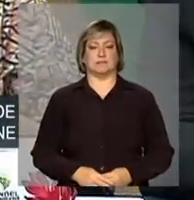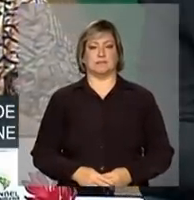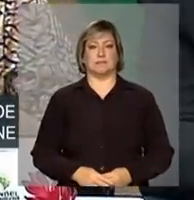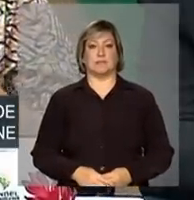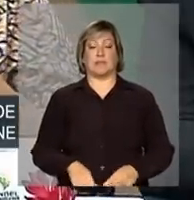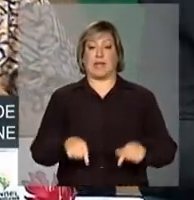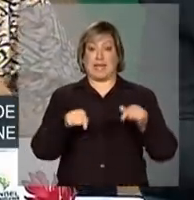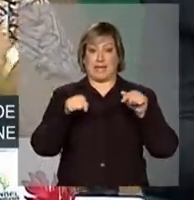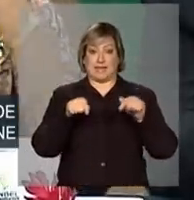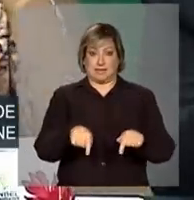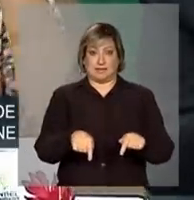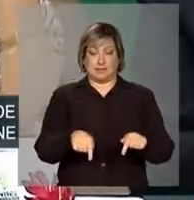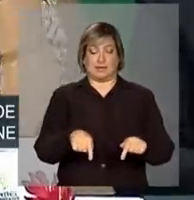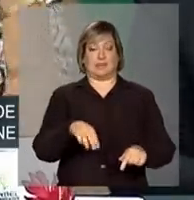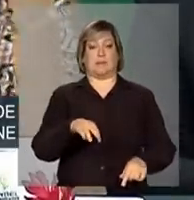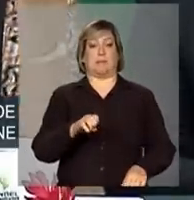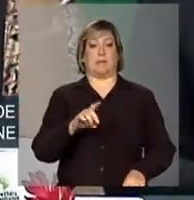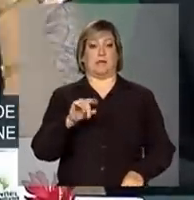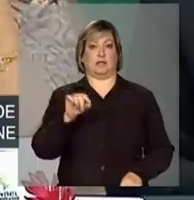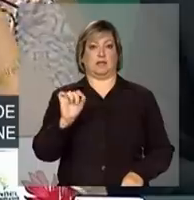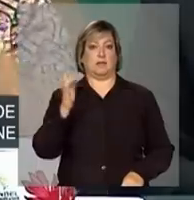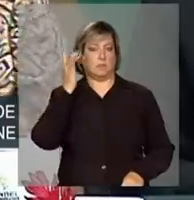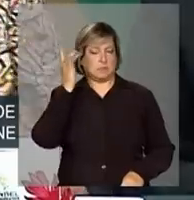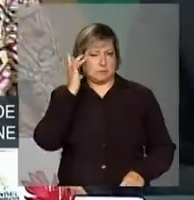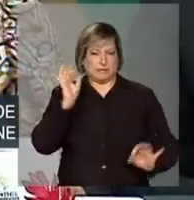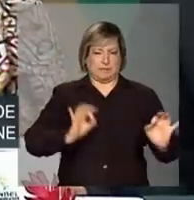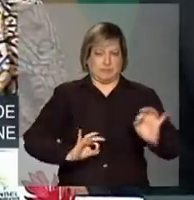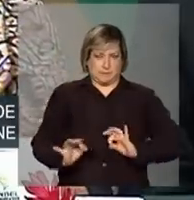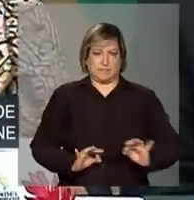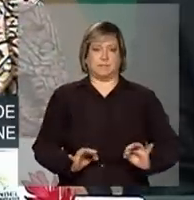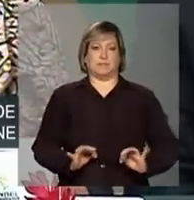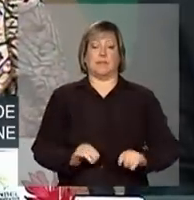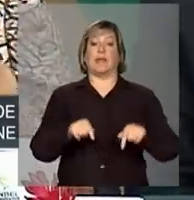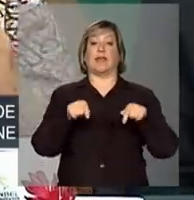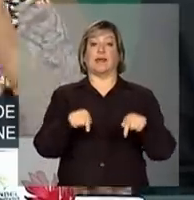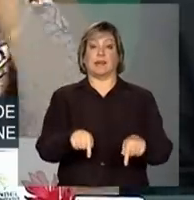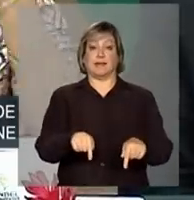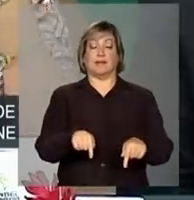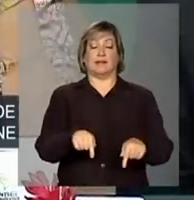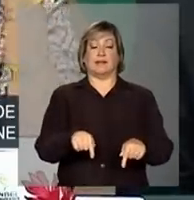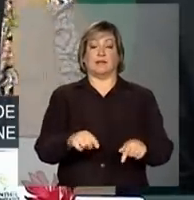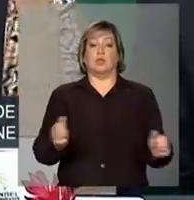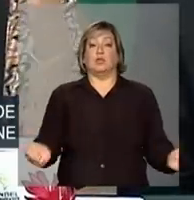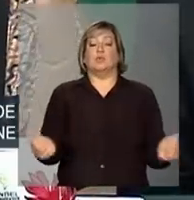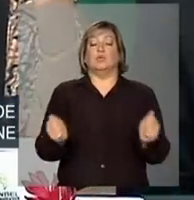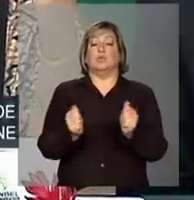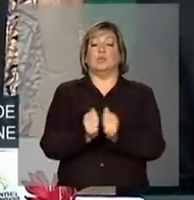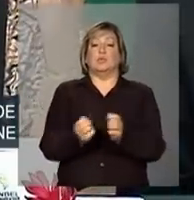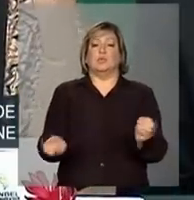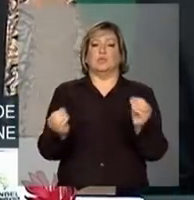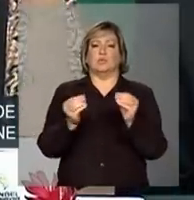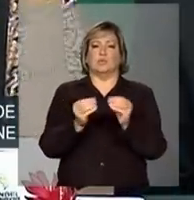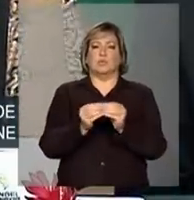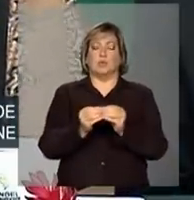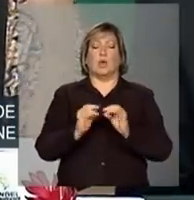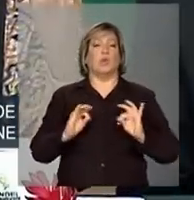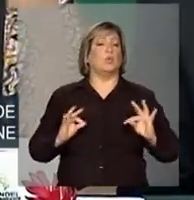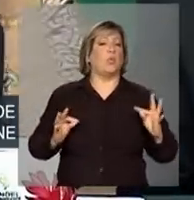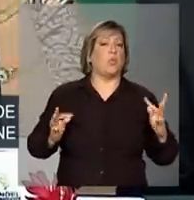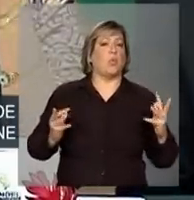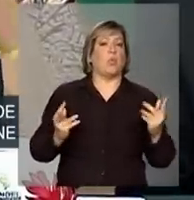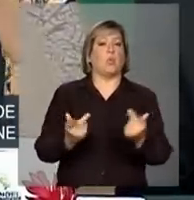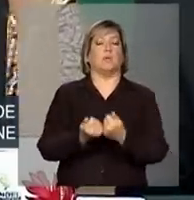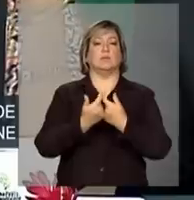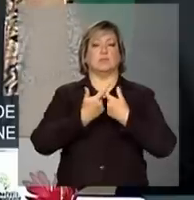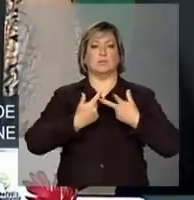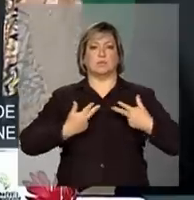essa medida estruturante, ela junto com toda a estrutura de